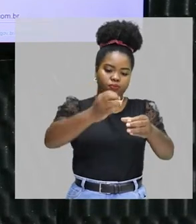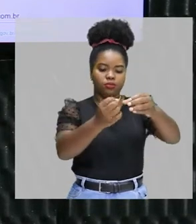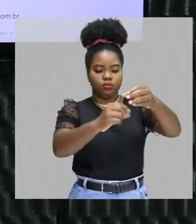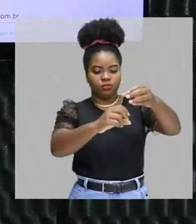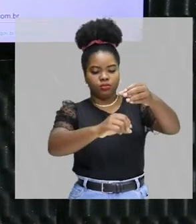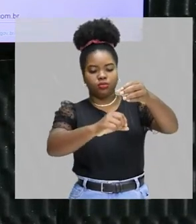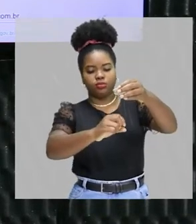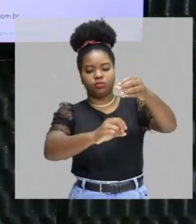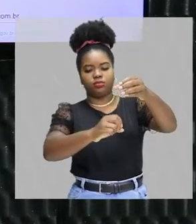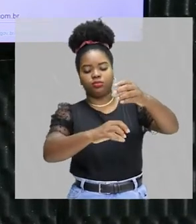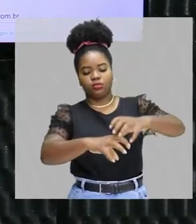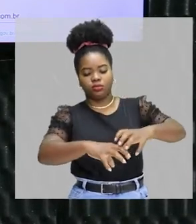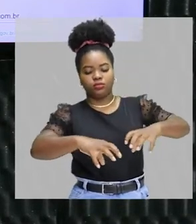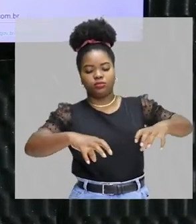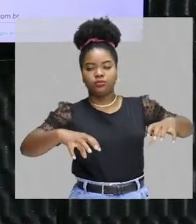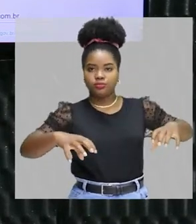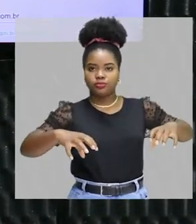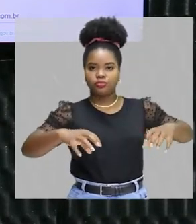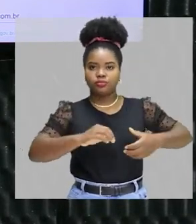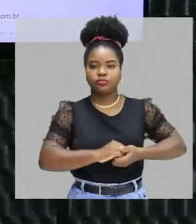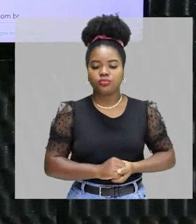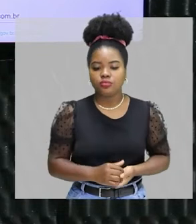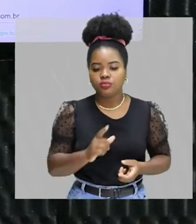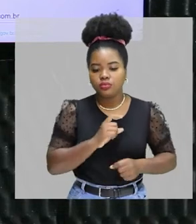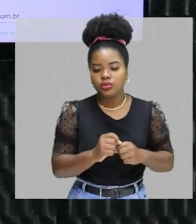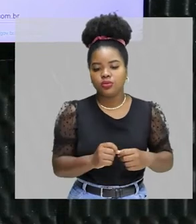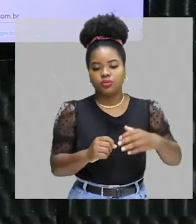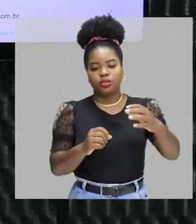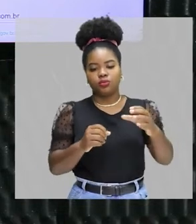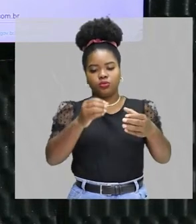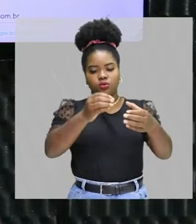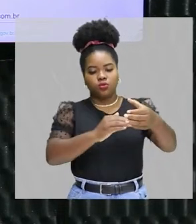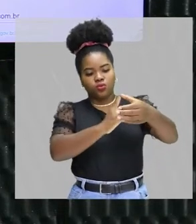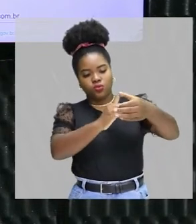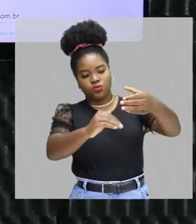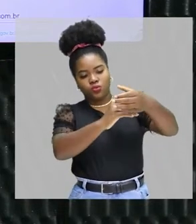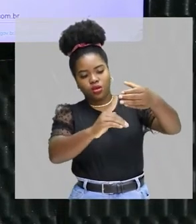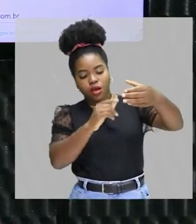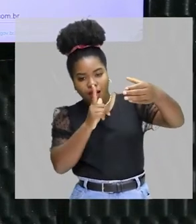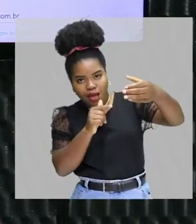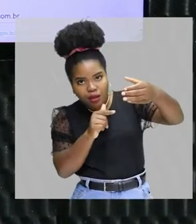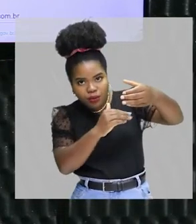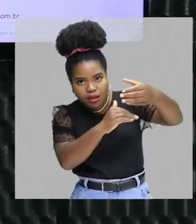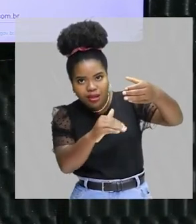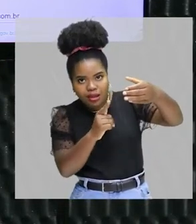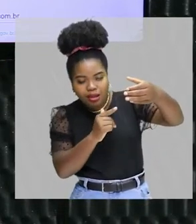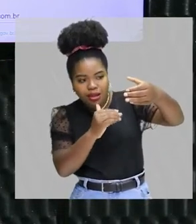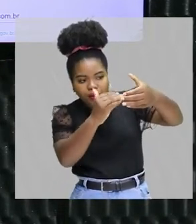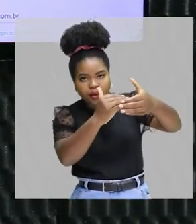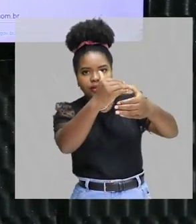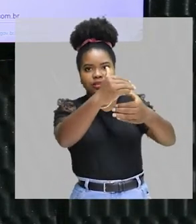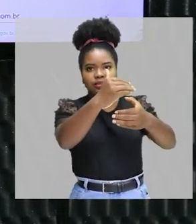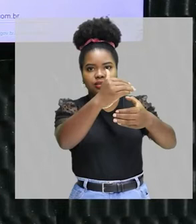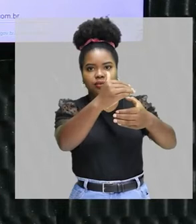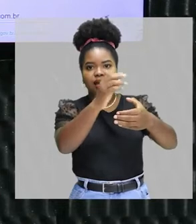misturam. Então, eu vou ter aqui na parte de baixo, a água, por ser mais densa. Na parte de cima, o acetato,